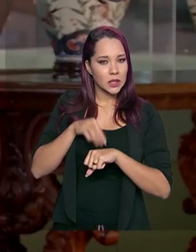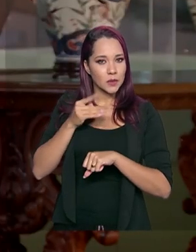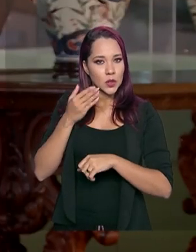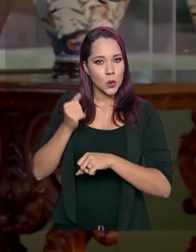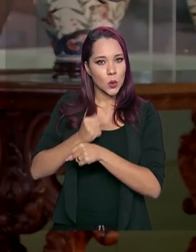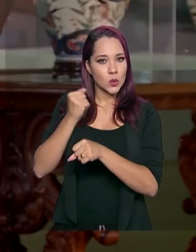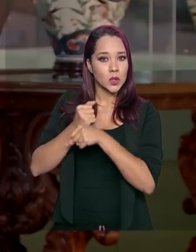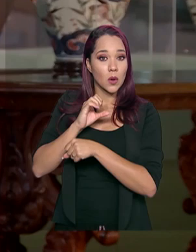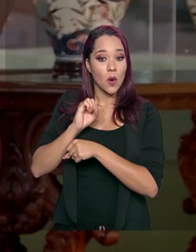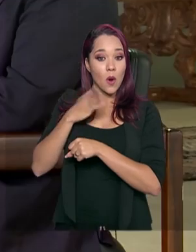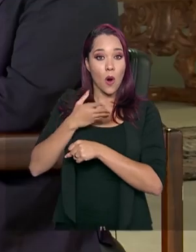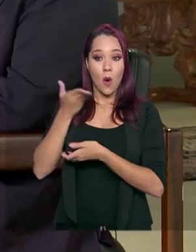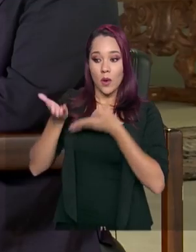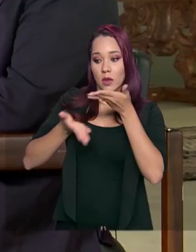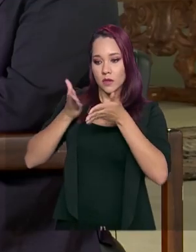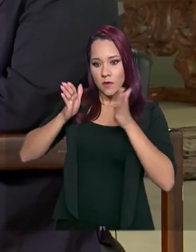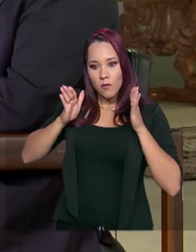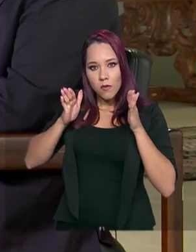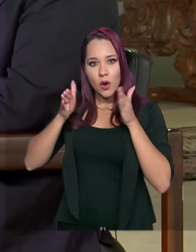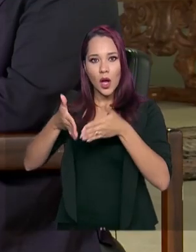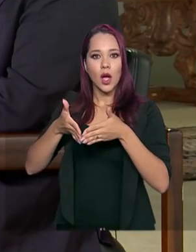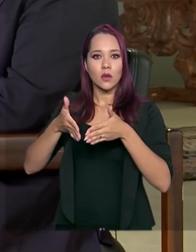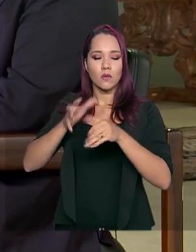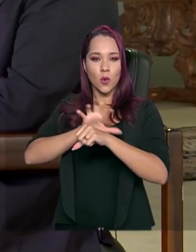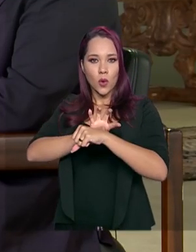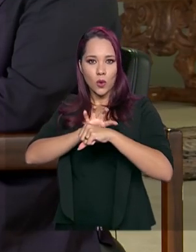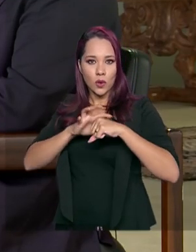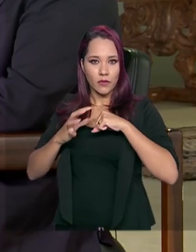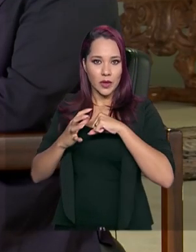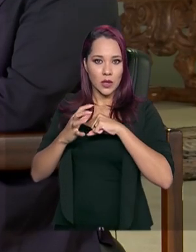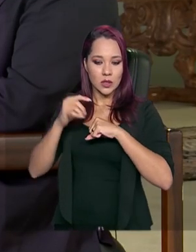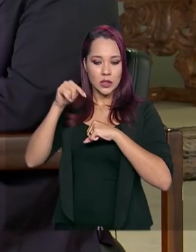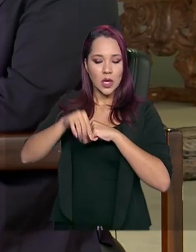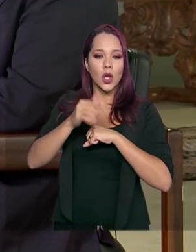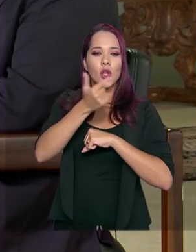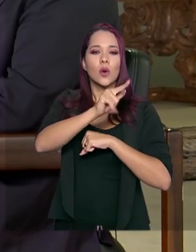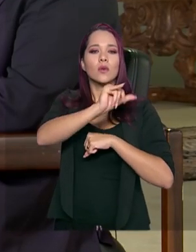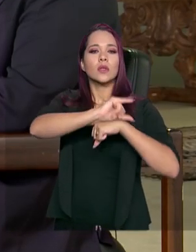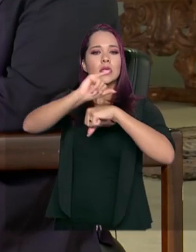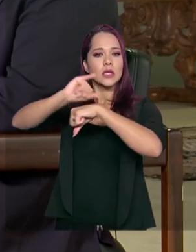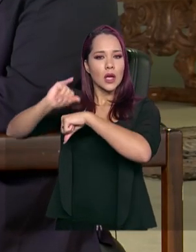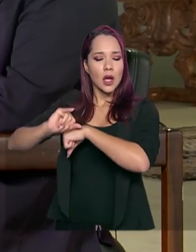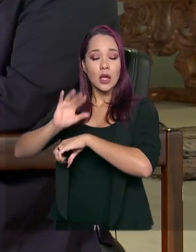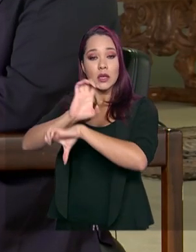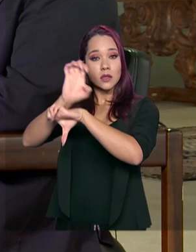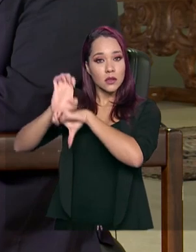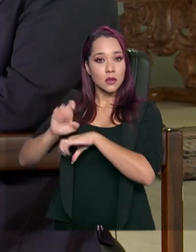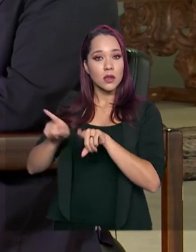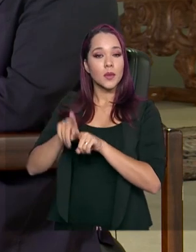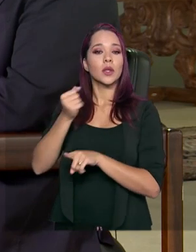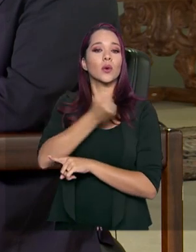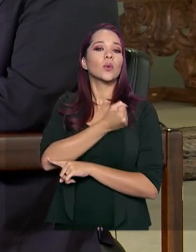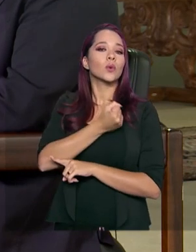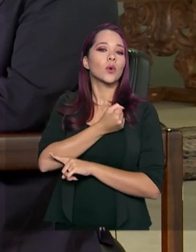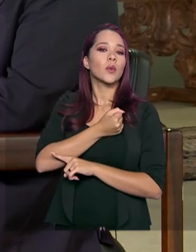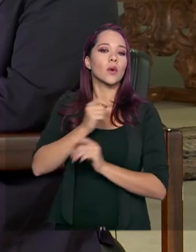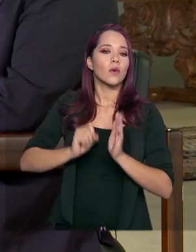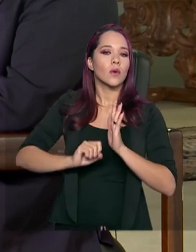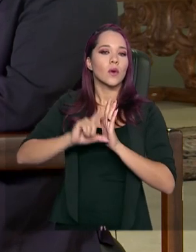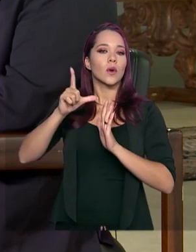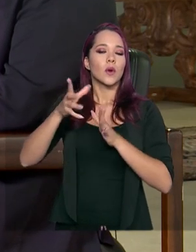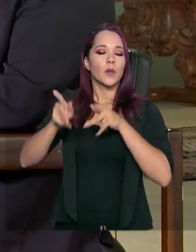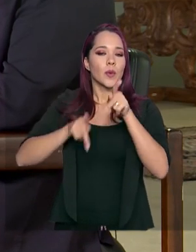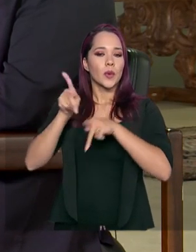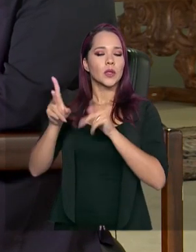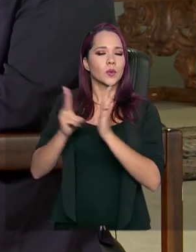atendimento assim focado para o novo coronavírus em outros estados onde também há um número elevado de povos